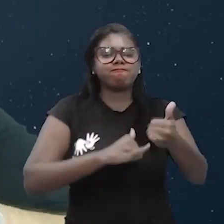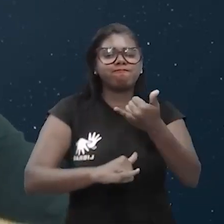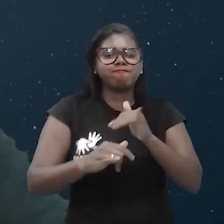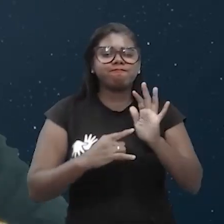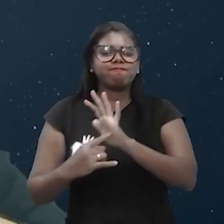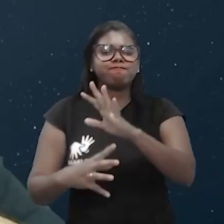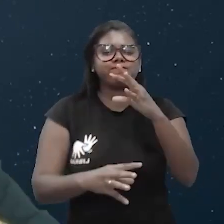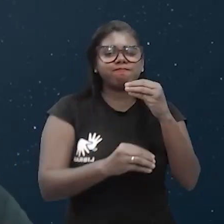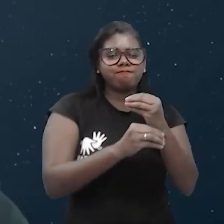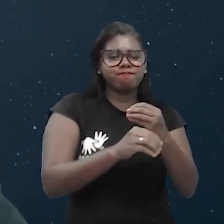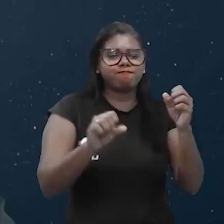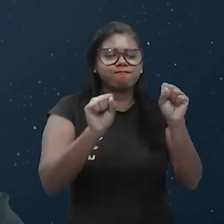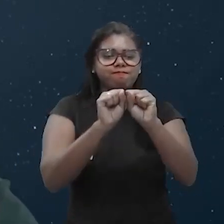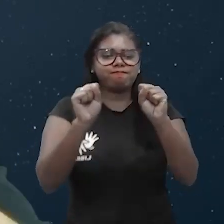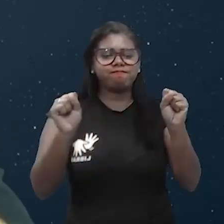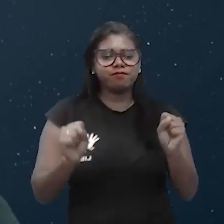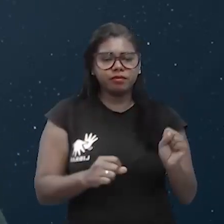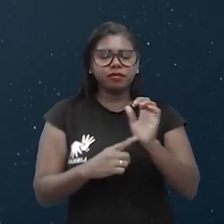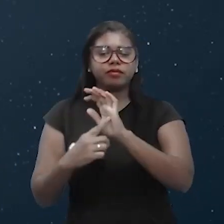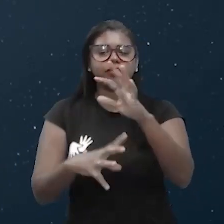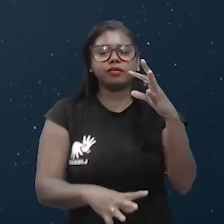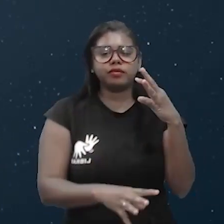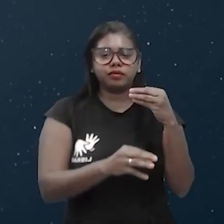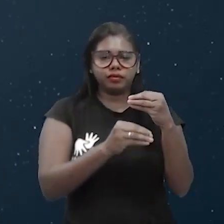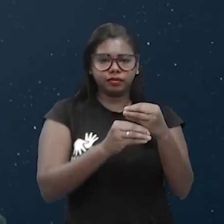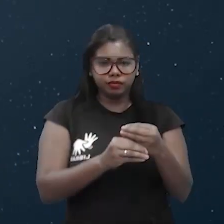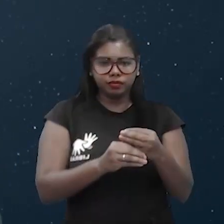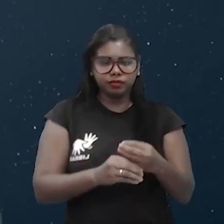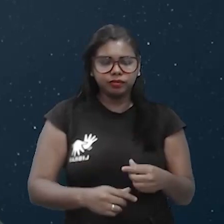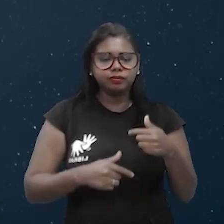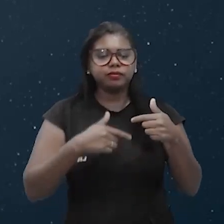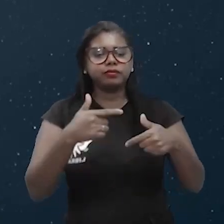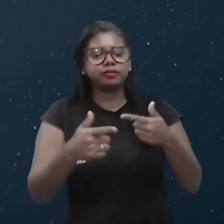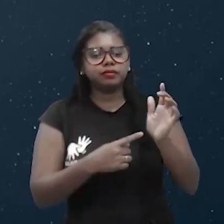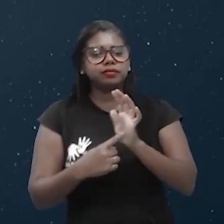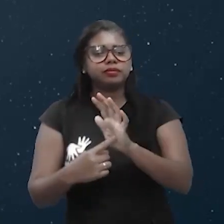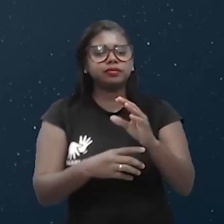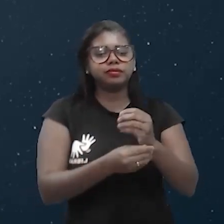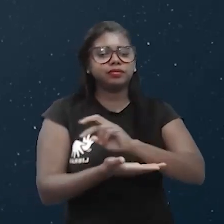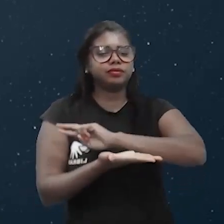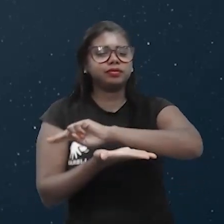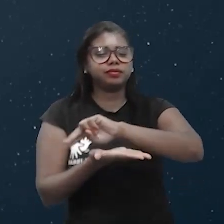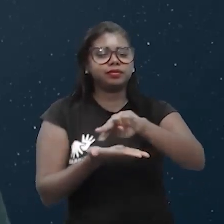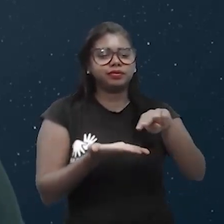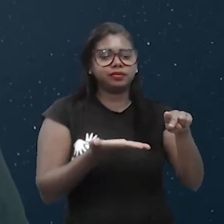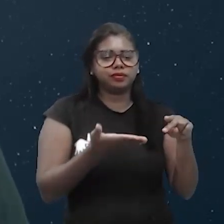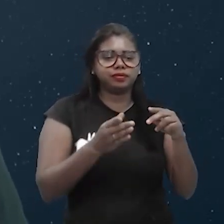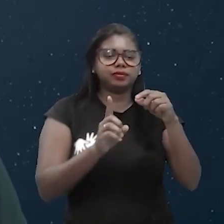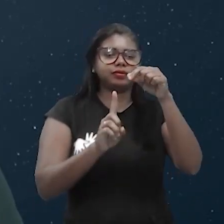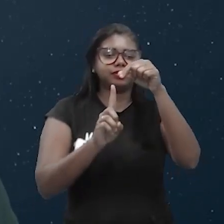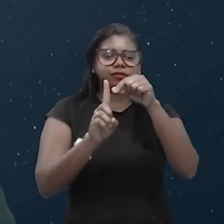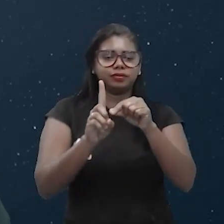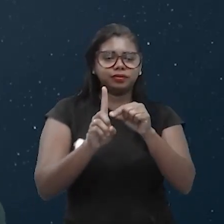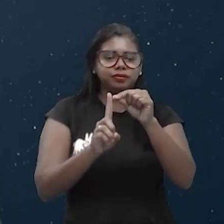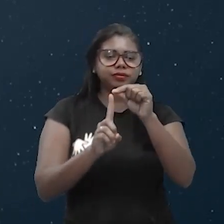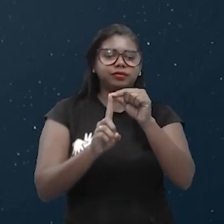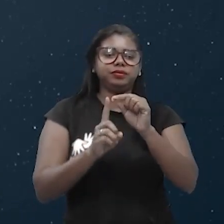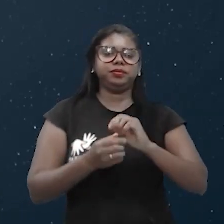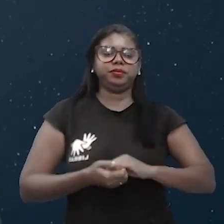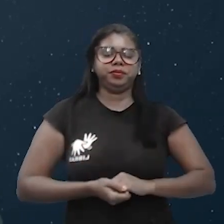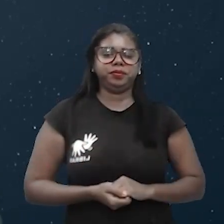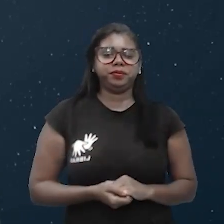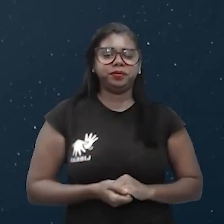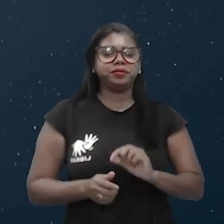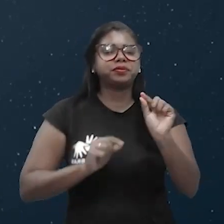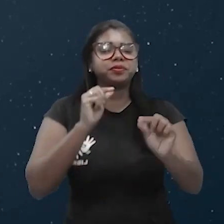no sistema, ela vai produzir um trabalho e uma variação da temperatura, que é a energia interna. O que acontece